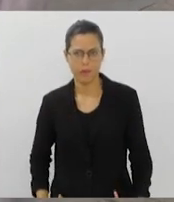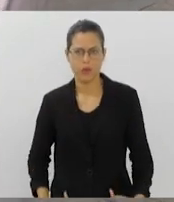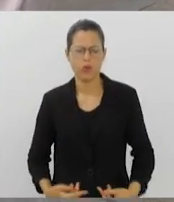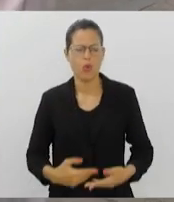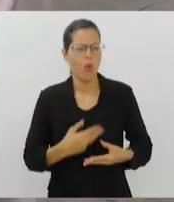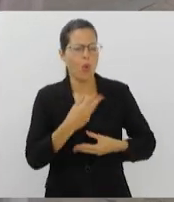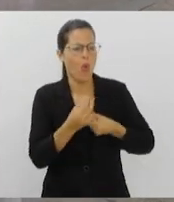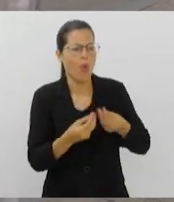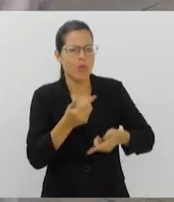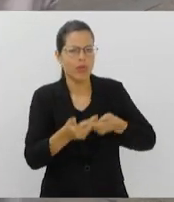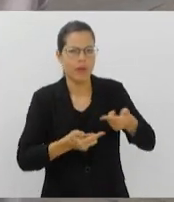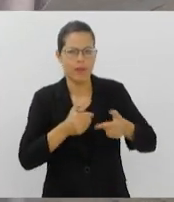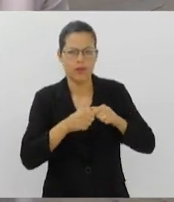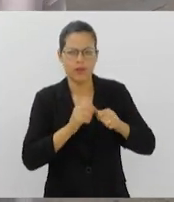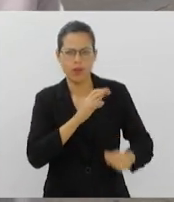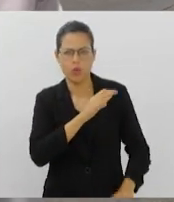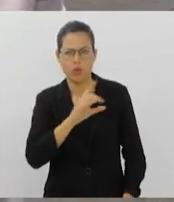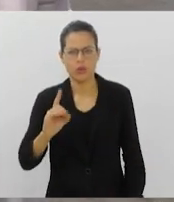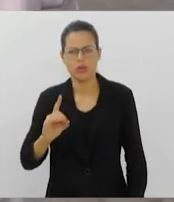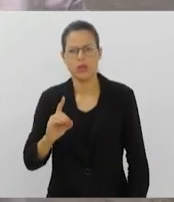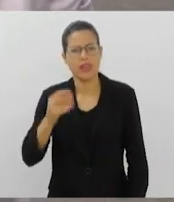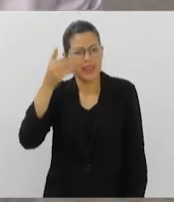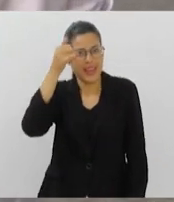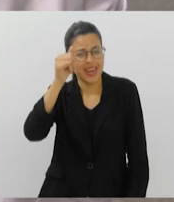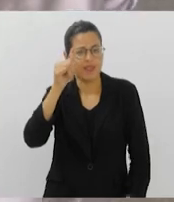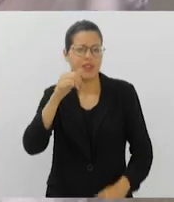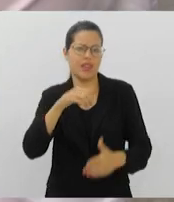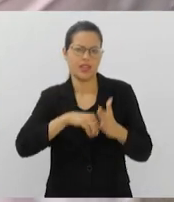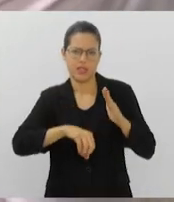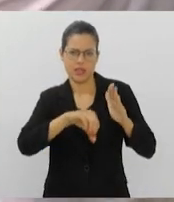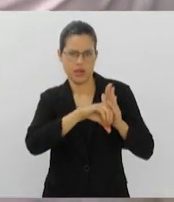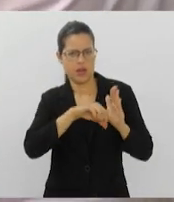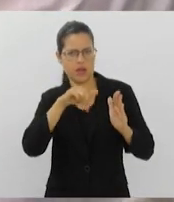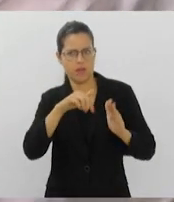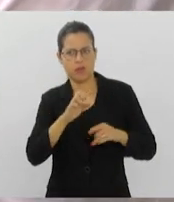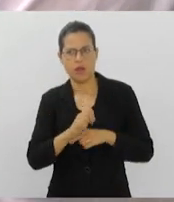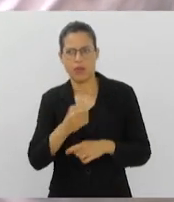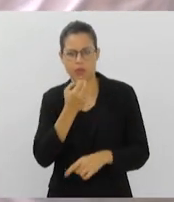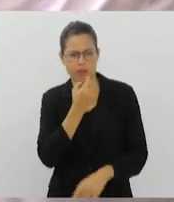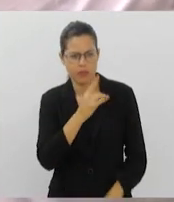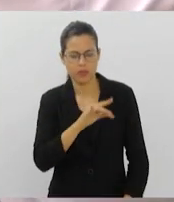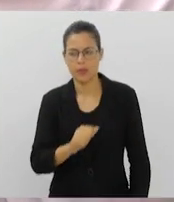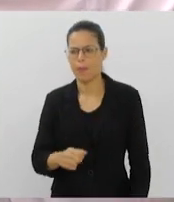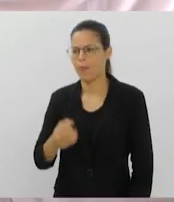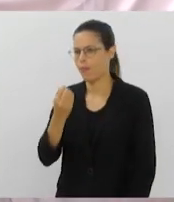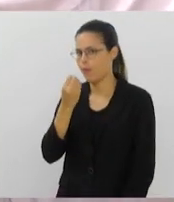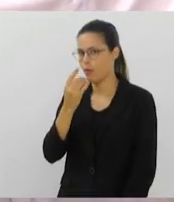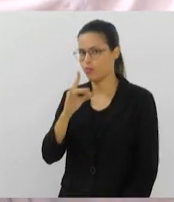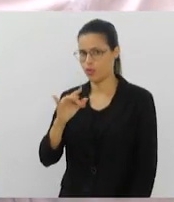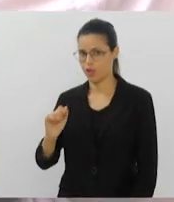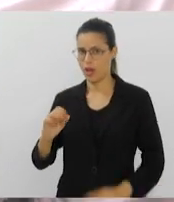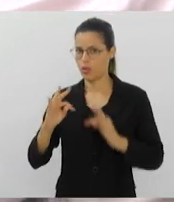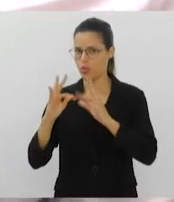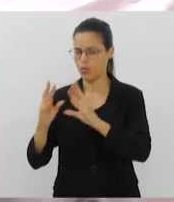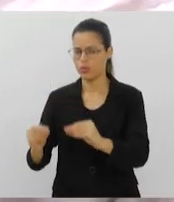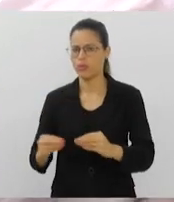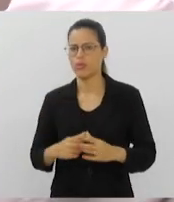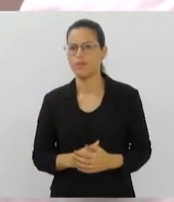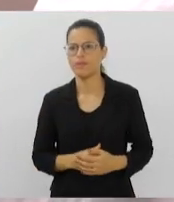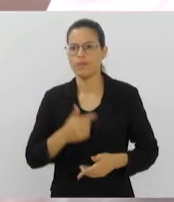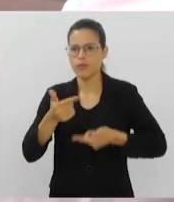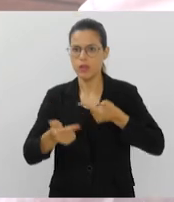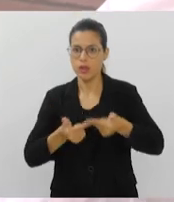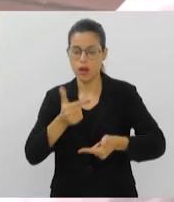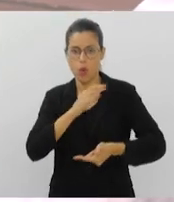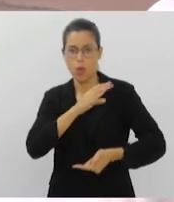coordenadoria e também para evitar esse tipo de crime aqui no nosso Estado? Bom dia. Bom dia. Bom dia a todos e todas. O trabalho da